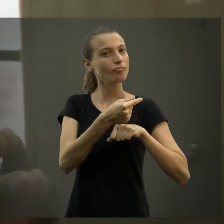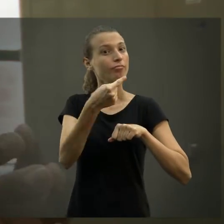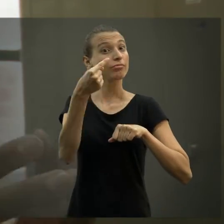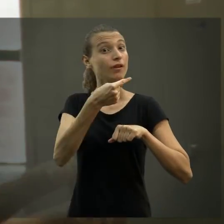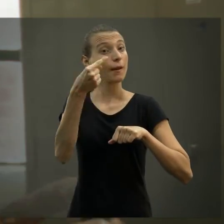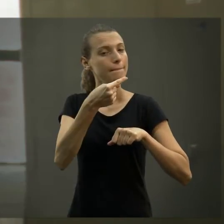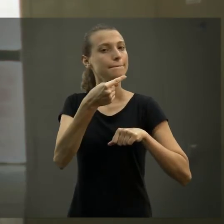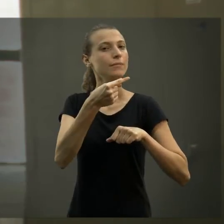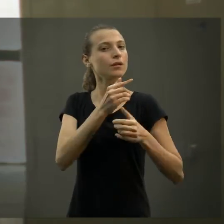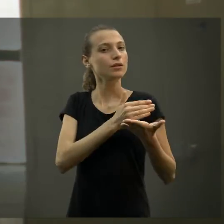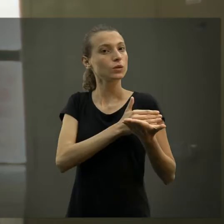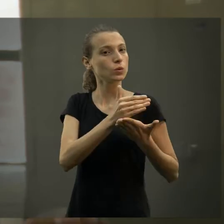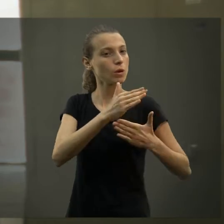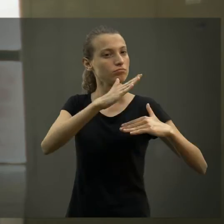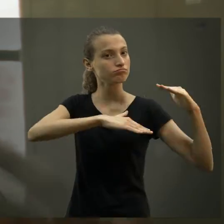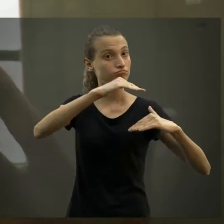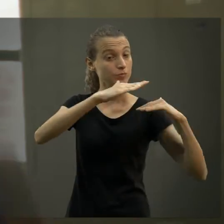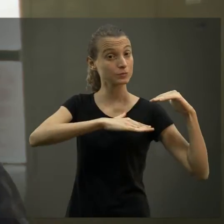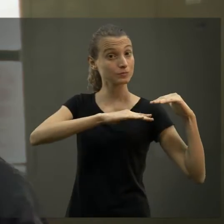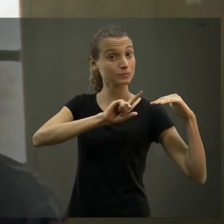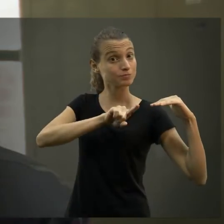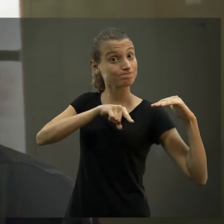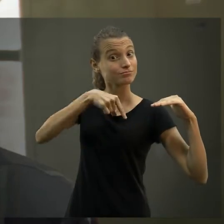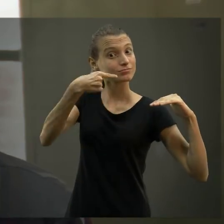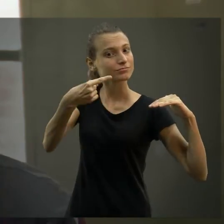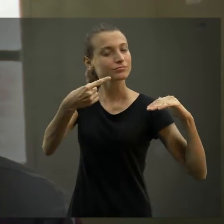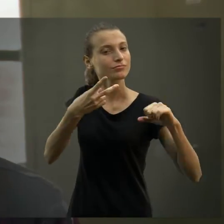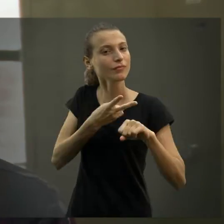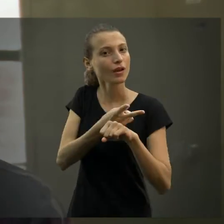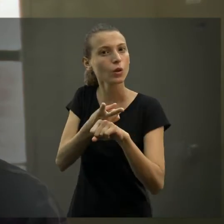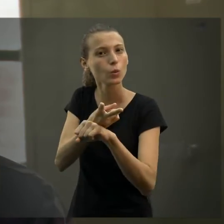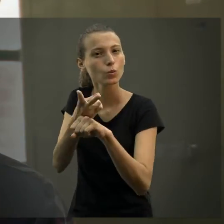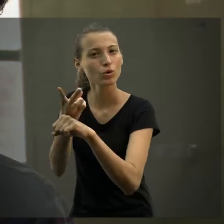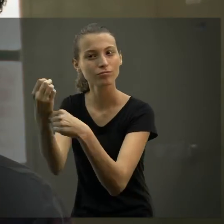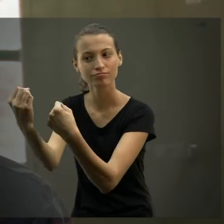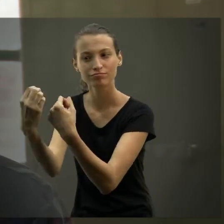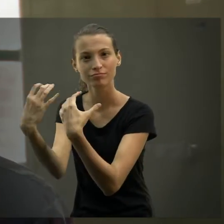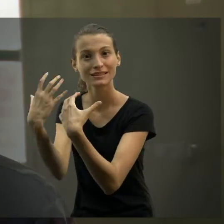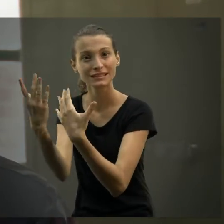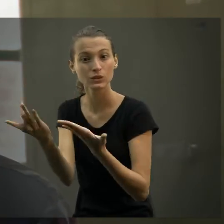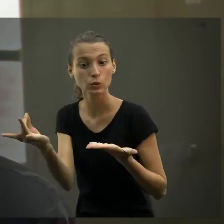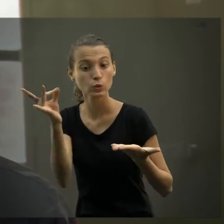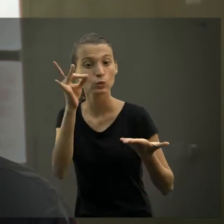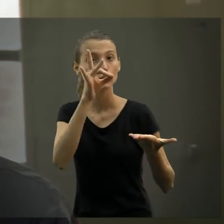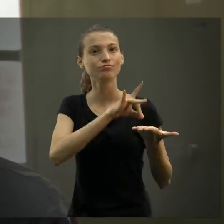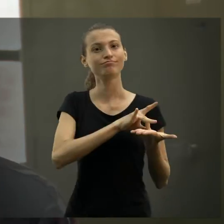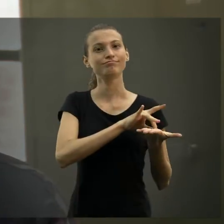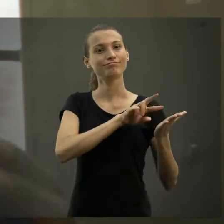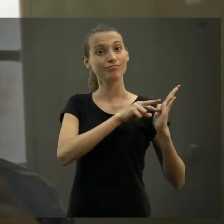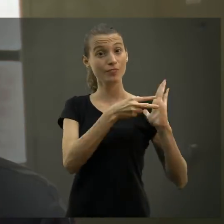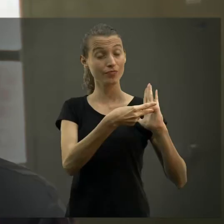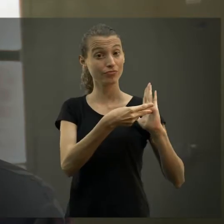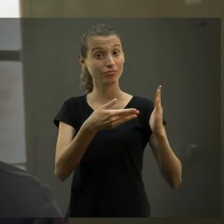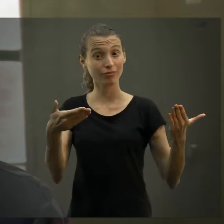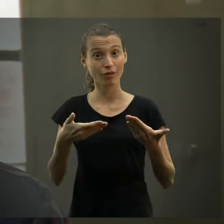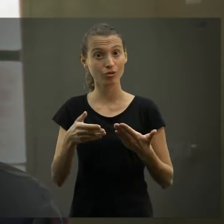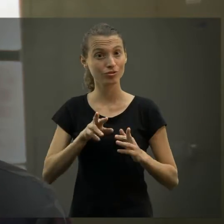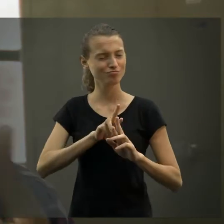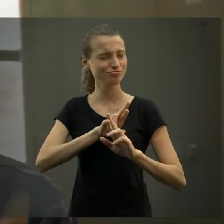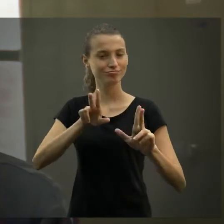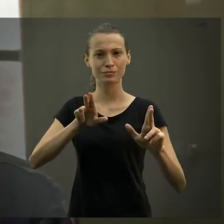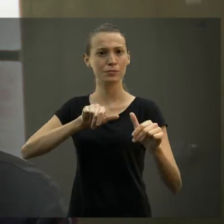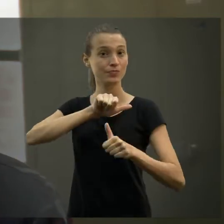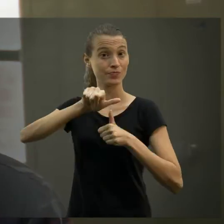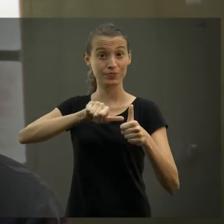de um saber prático, estão buscando a formação para validar, muitas vezes, esse saber. Hoje, o que a gente está